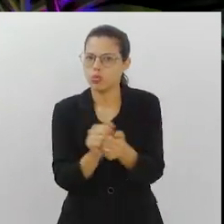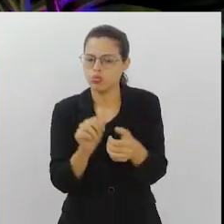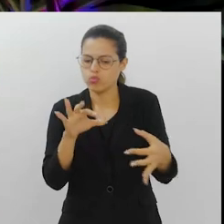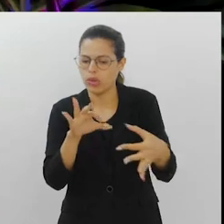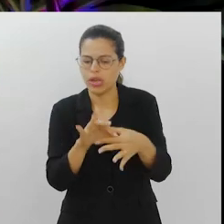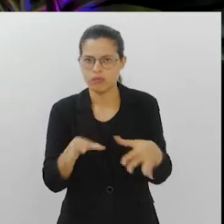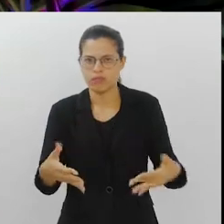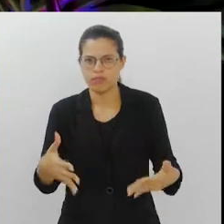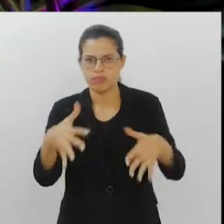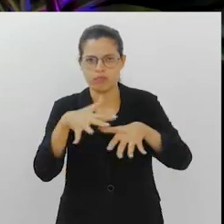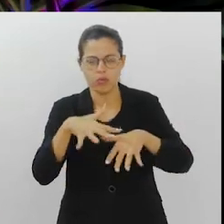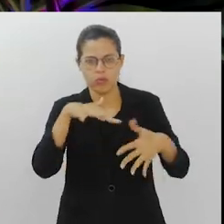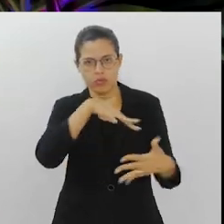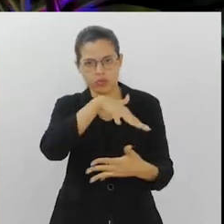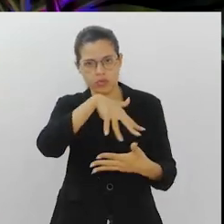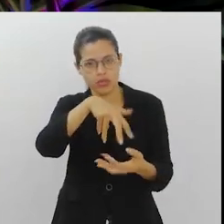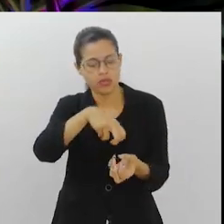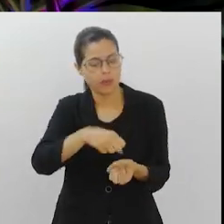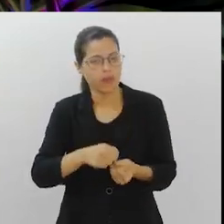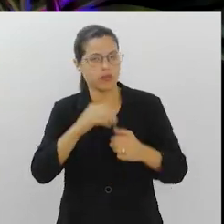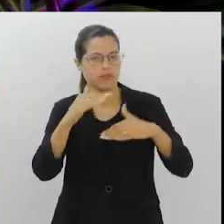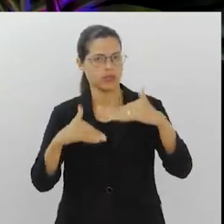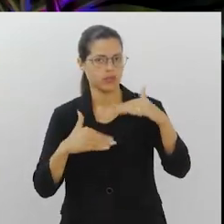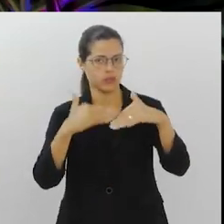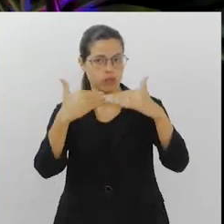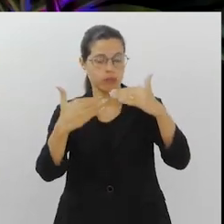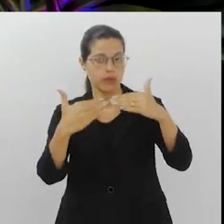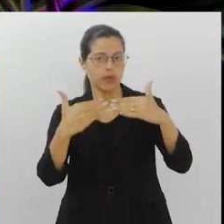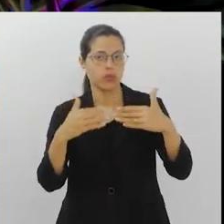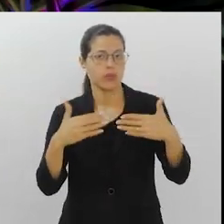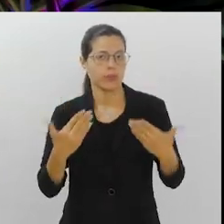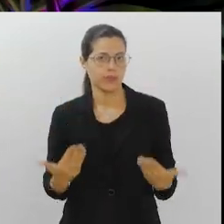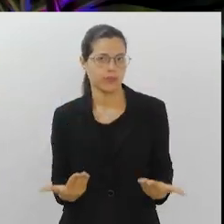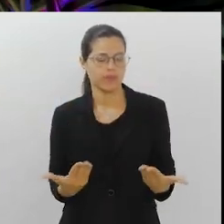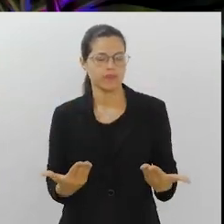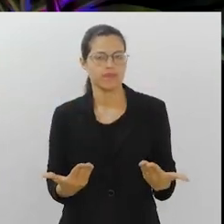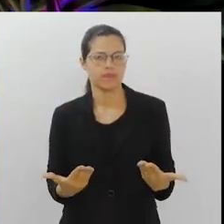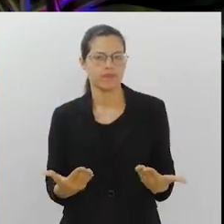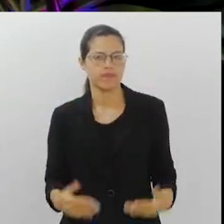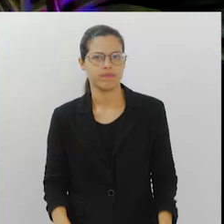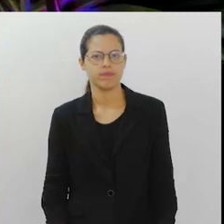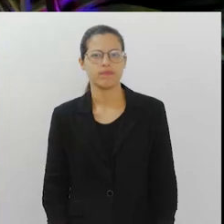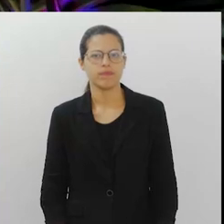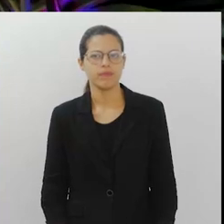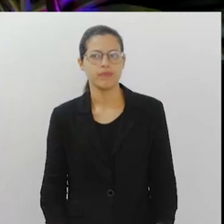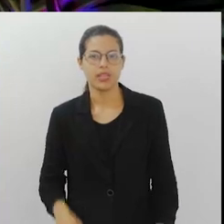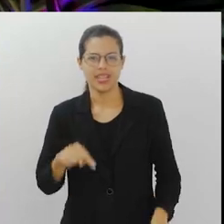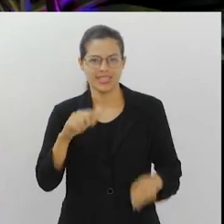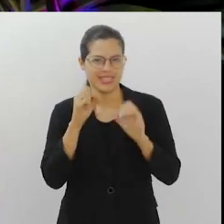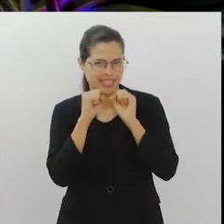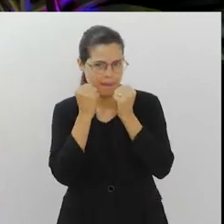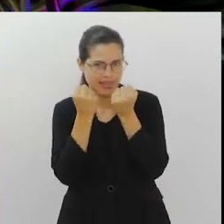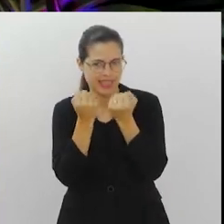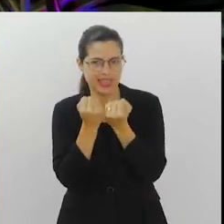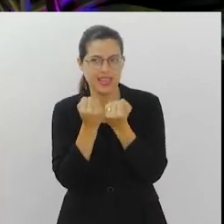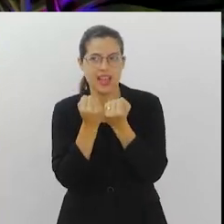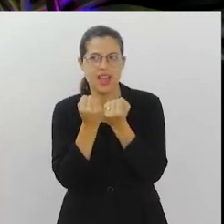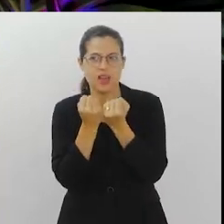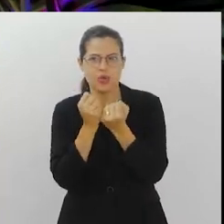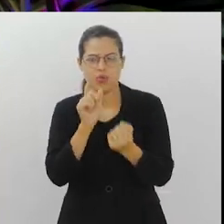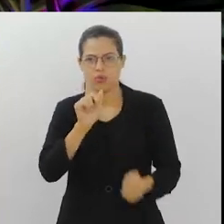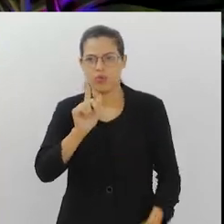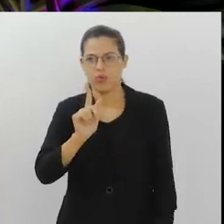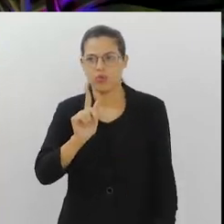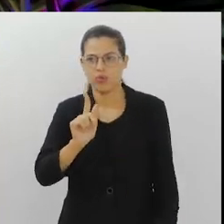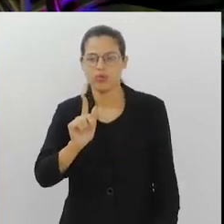de lado a inclusão, a sustentabilidade, o desenvolvimento. Então, essa jornada do